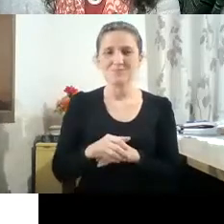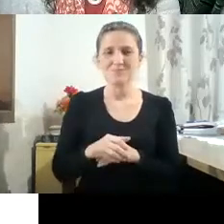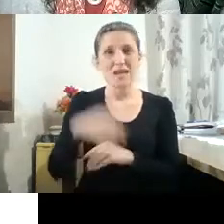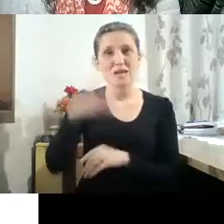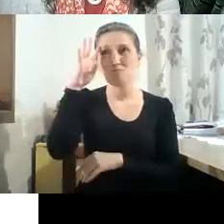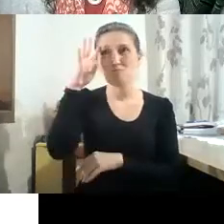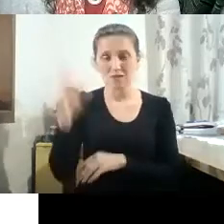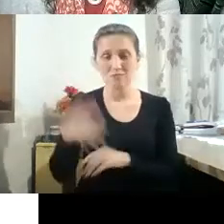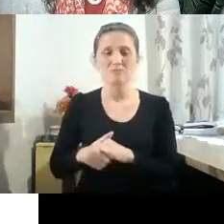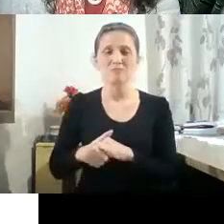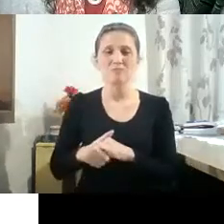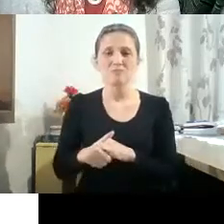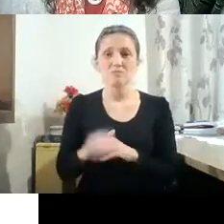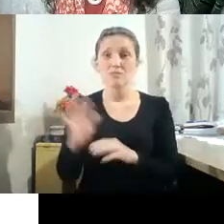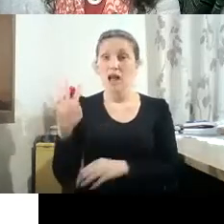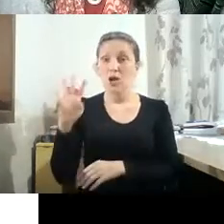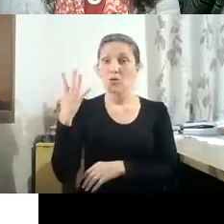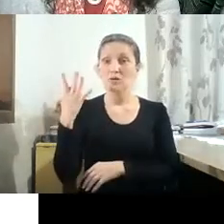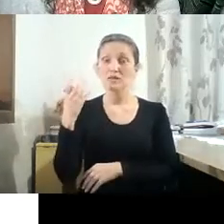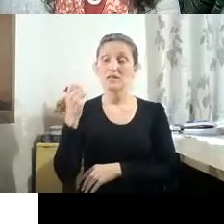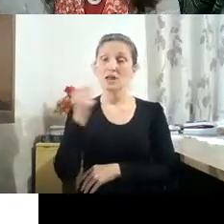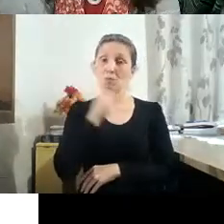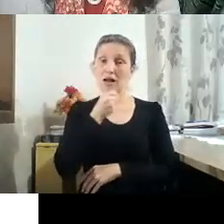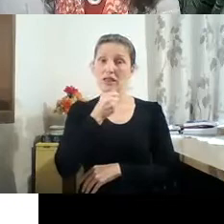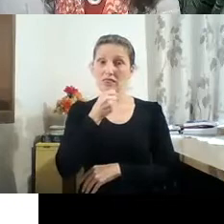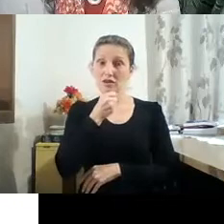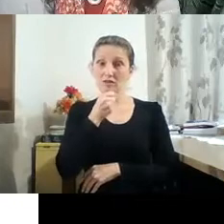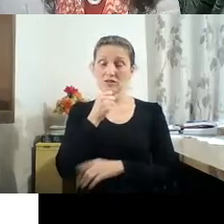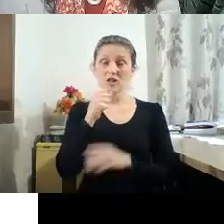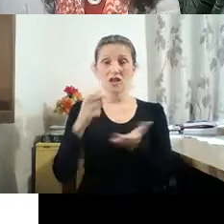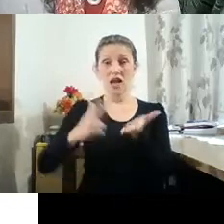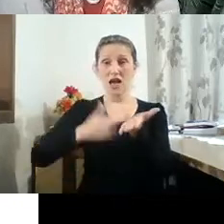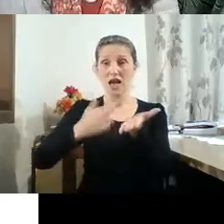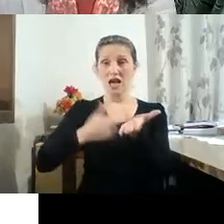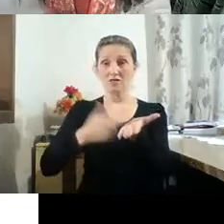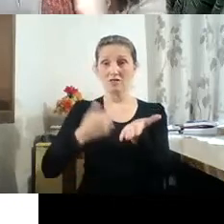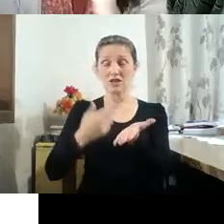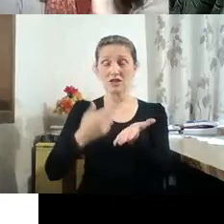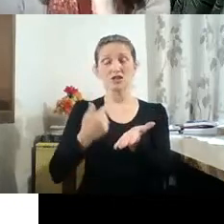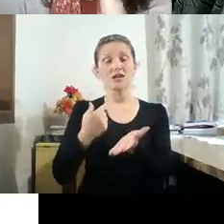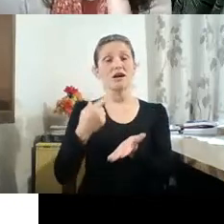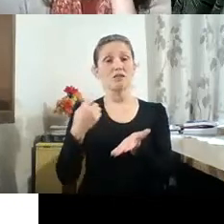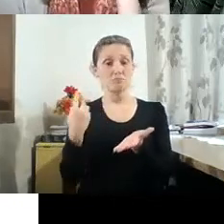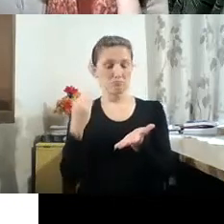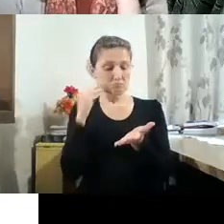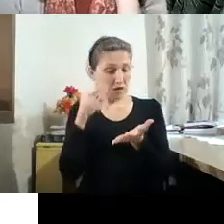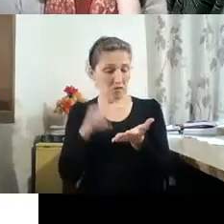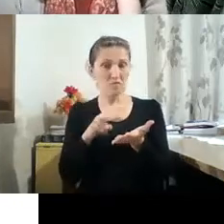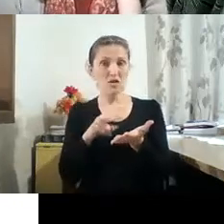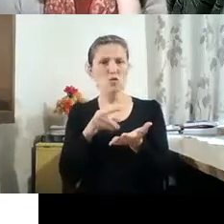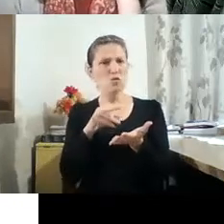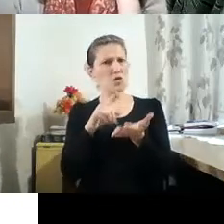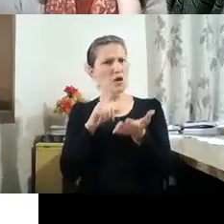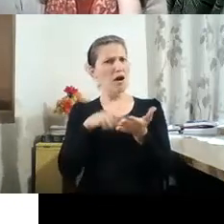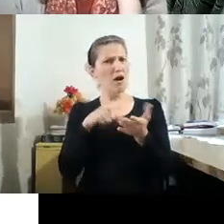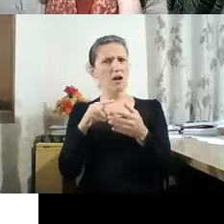reportagem que saiu na revista Cruzeiro sobre disco voador, que eram discos voadores